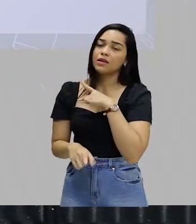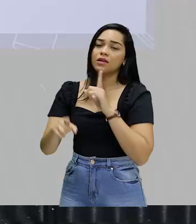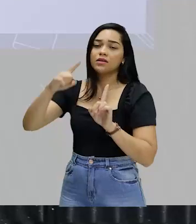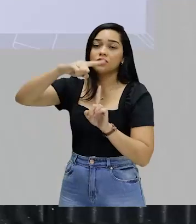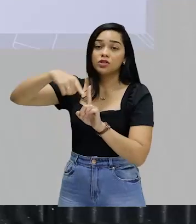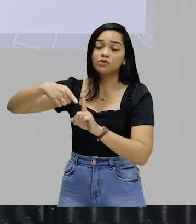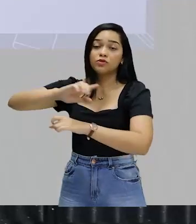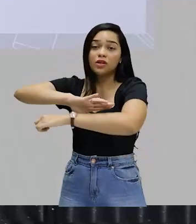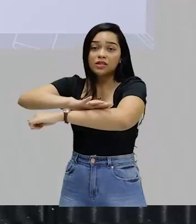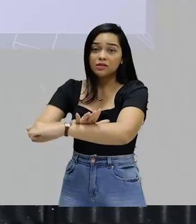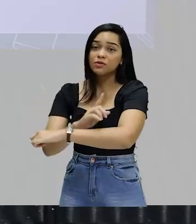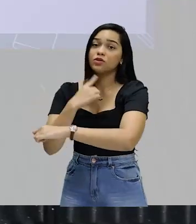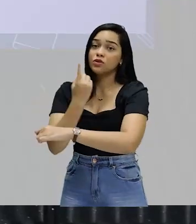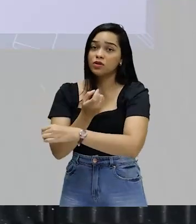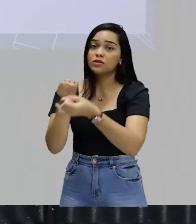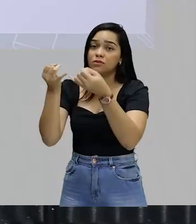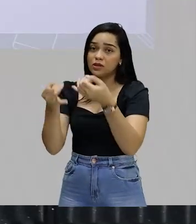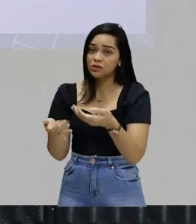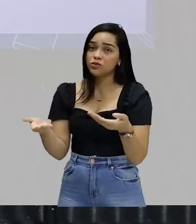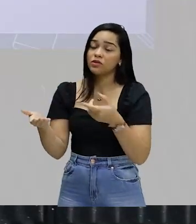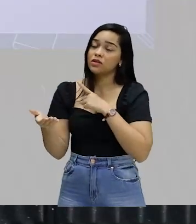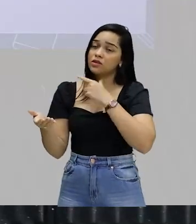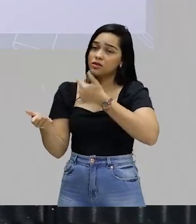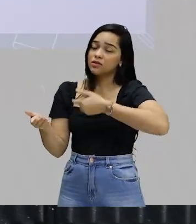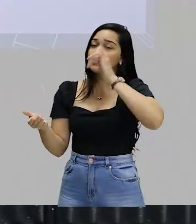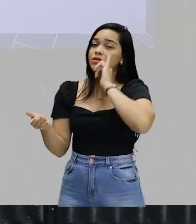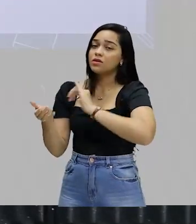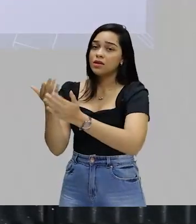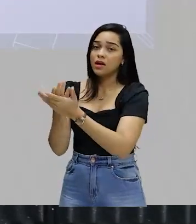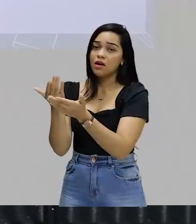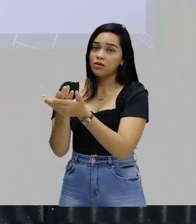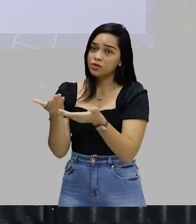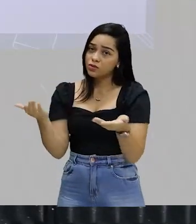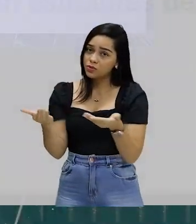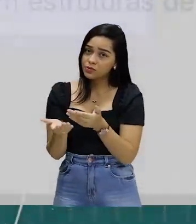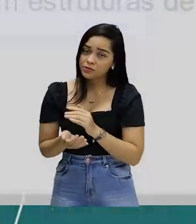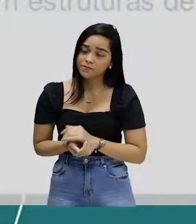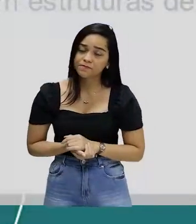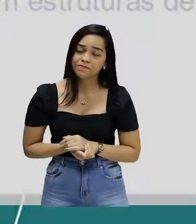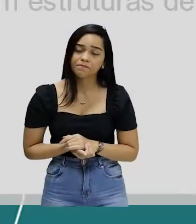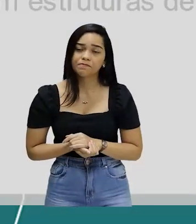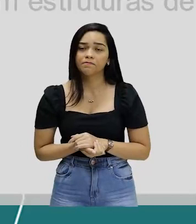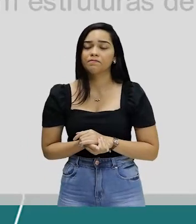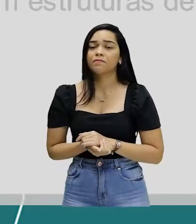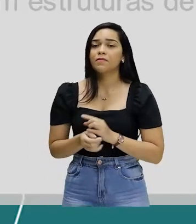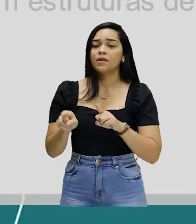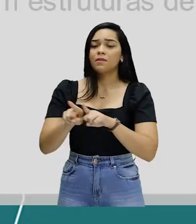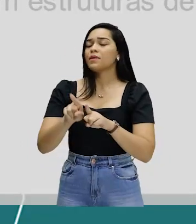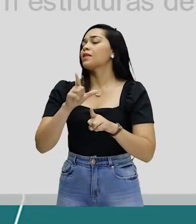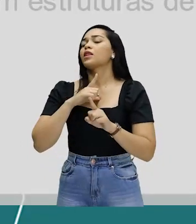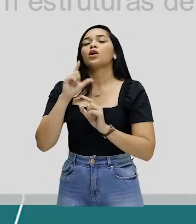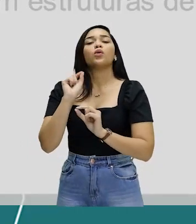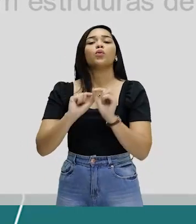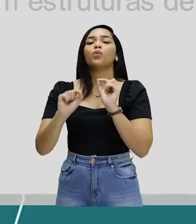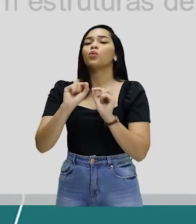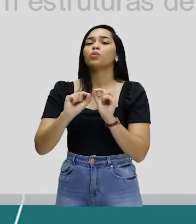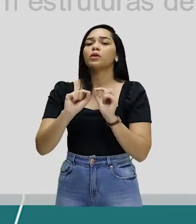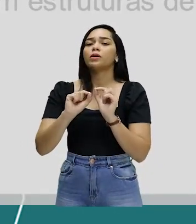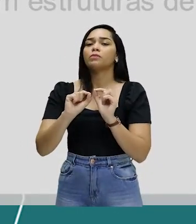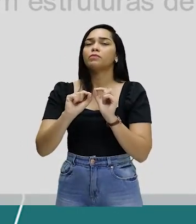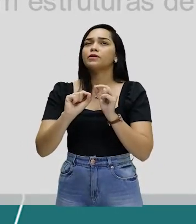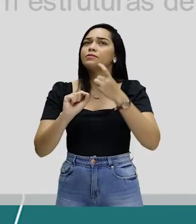racismo que a gente está citando como o segundo exemplo da nossa aula de hoje. As referências ao